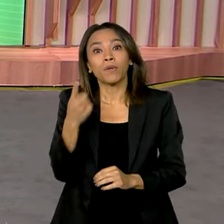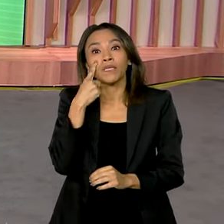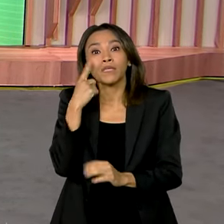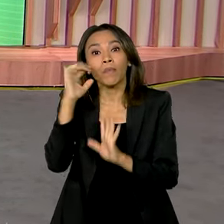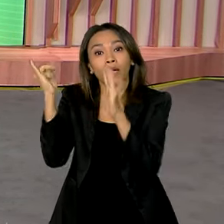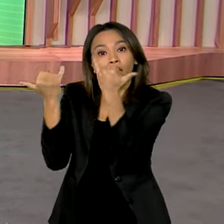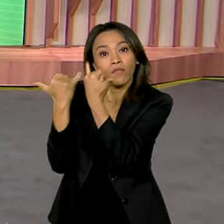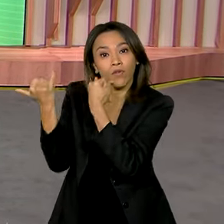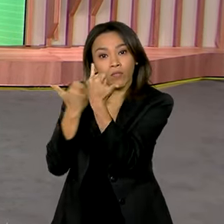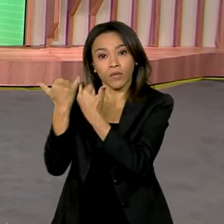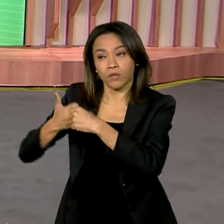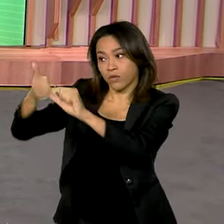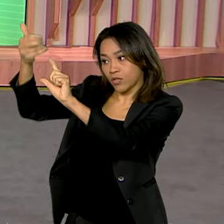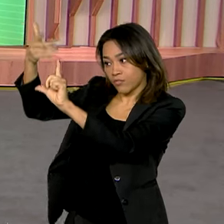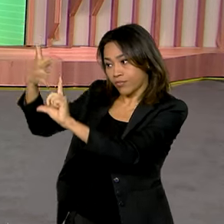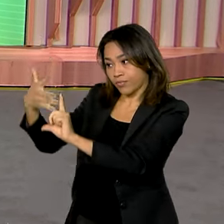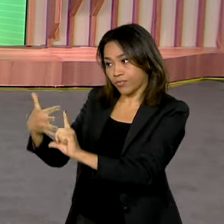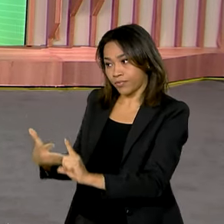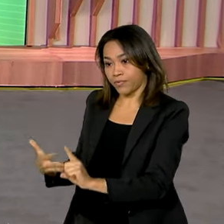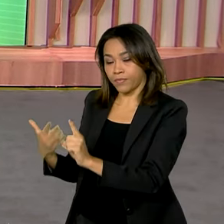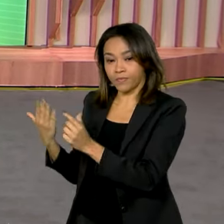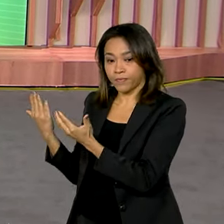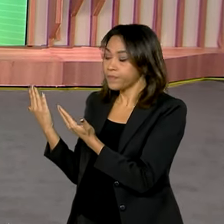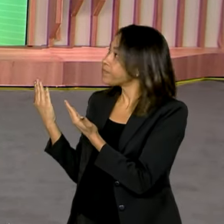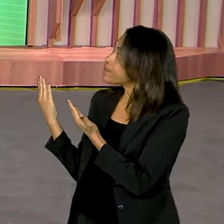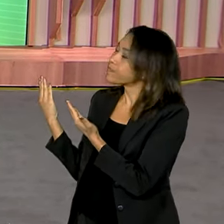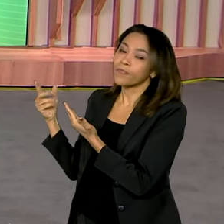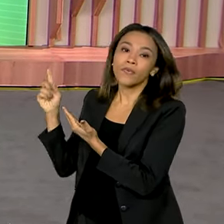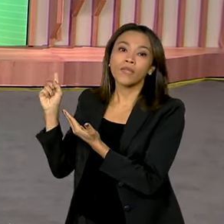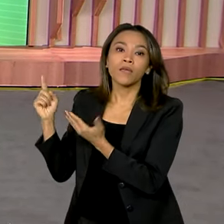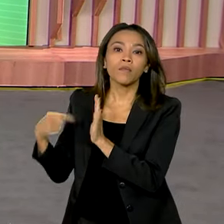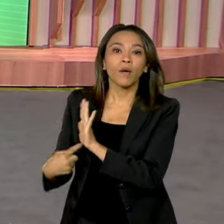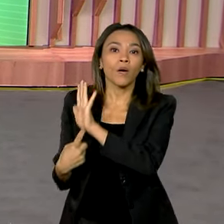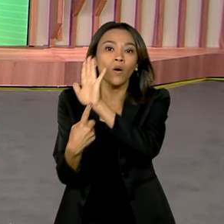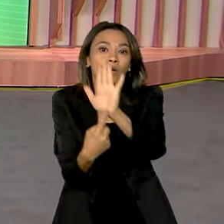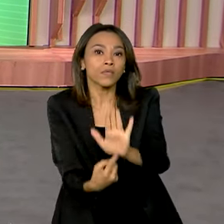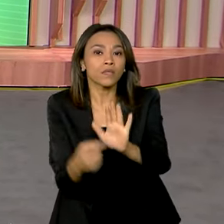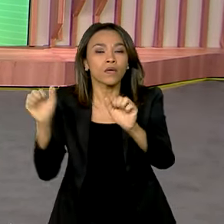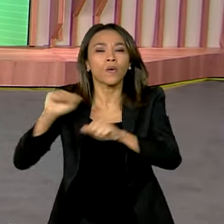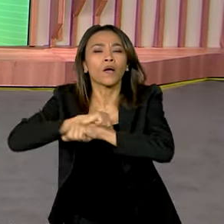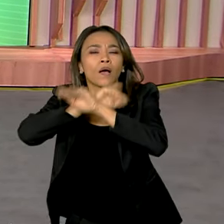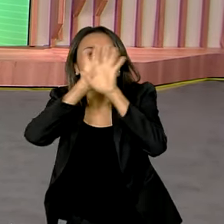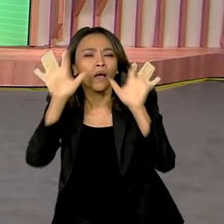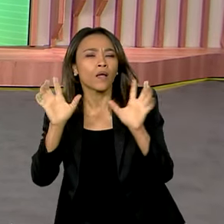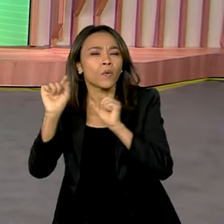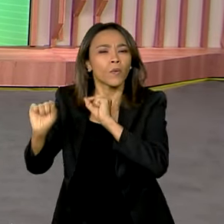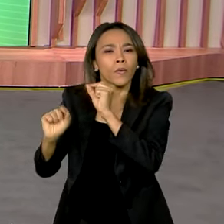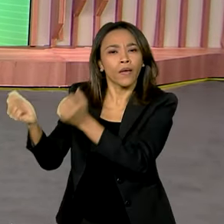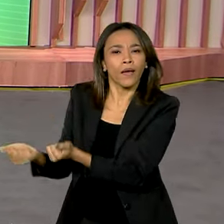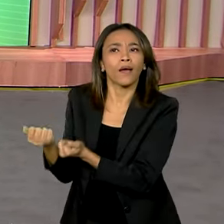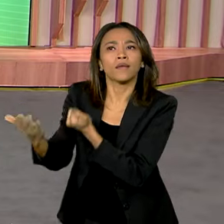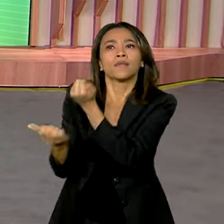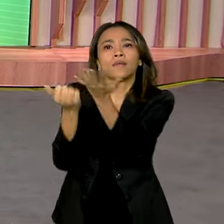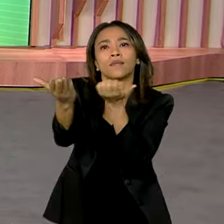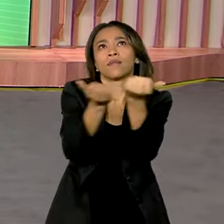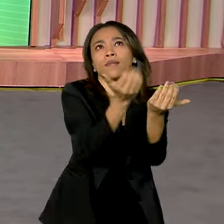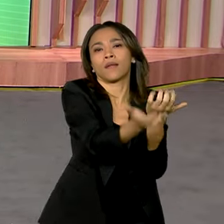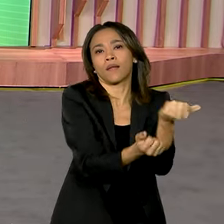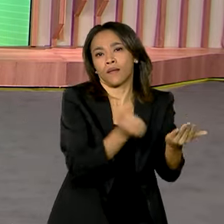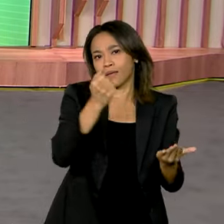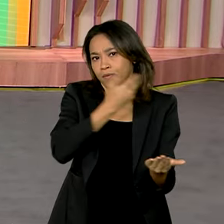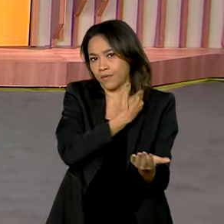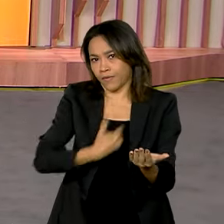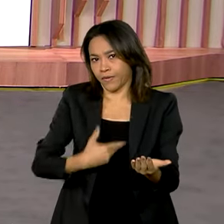dados disponíveis no Comunica BR, a plataforma que mostra com transparência as entregas do governo federal.